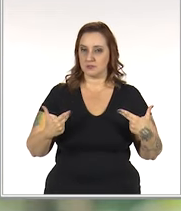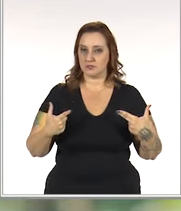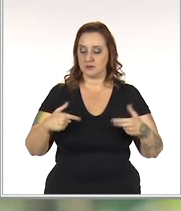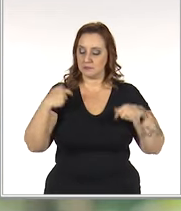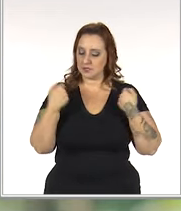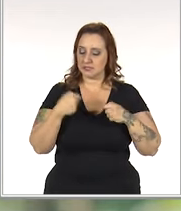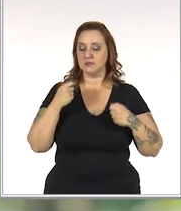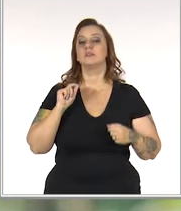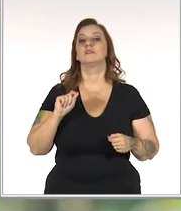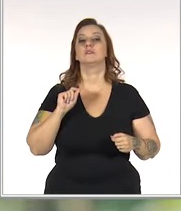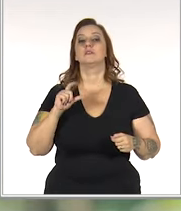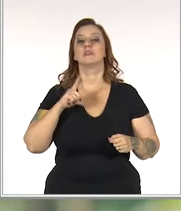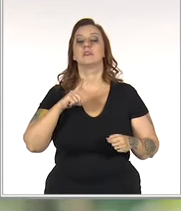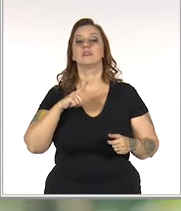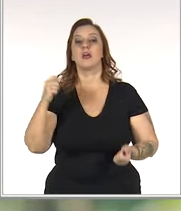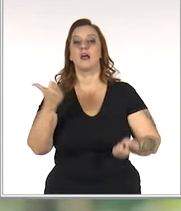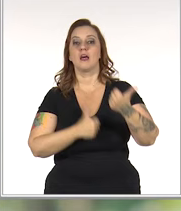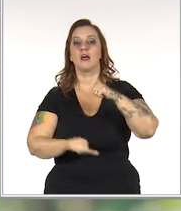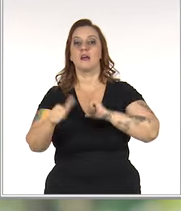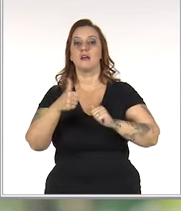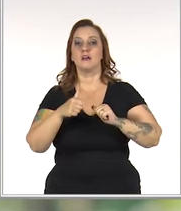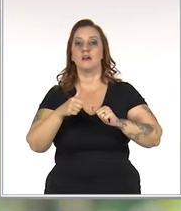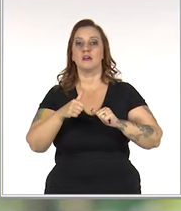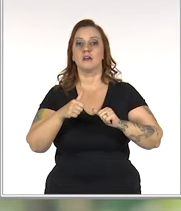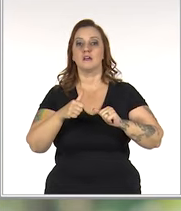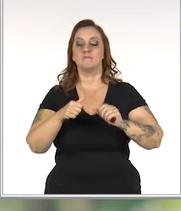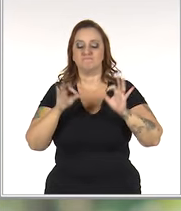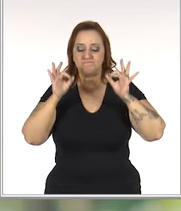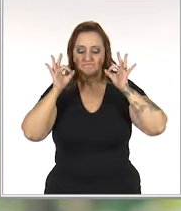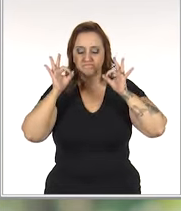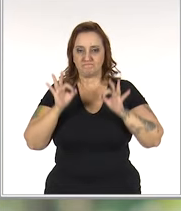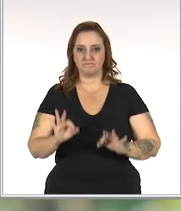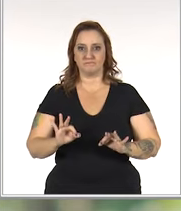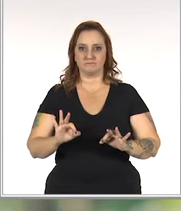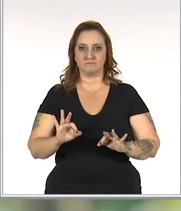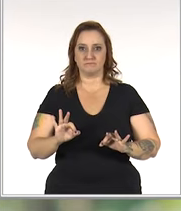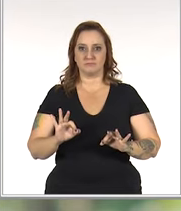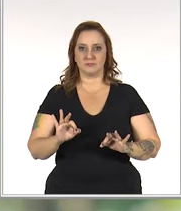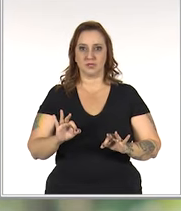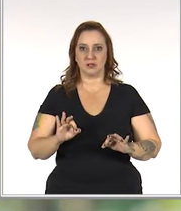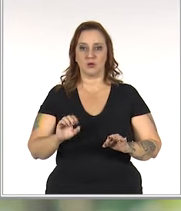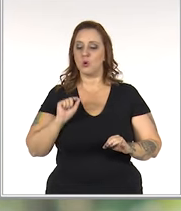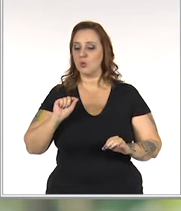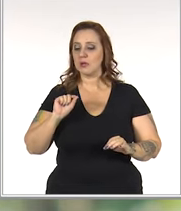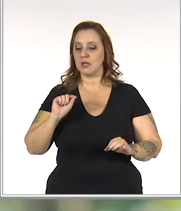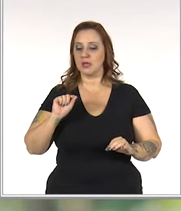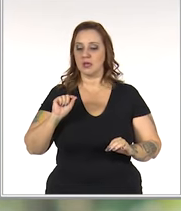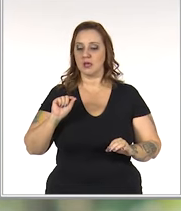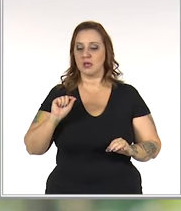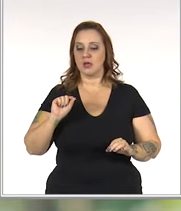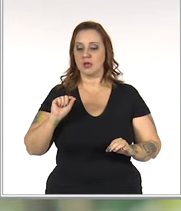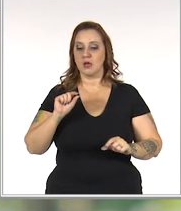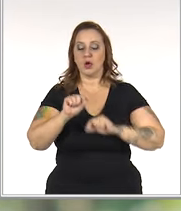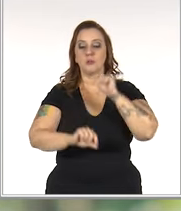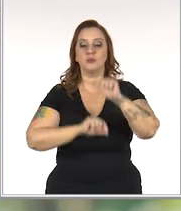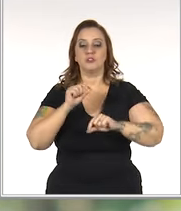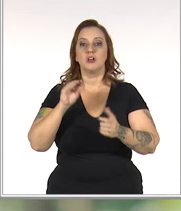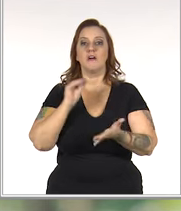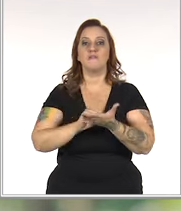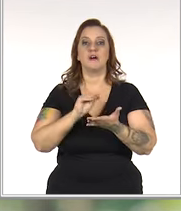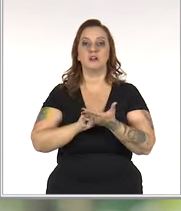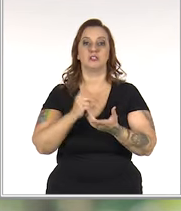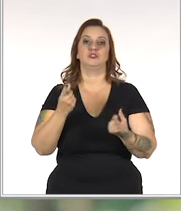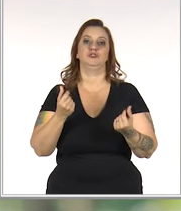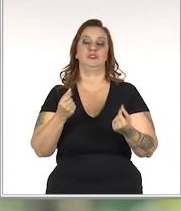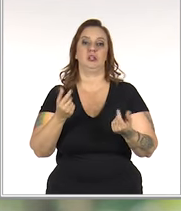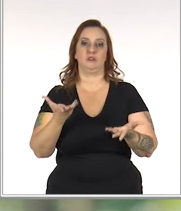eu preciso ter uma avaliação, um diagnóstico correto do que está causando a falta